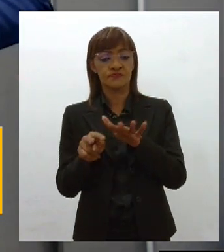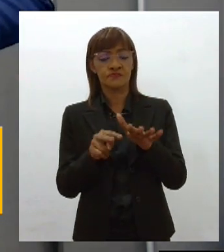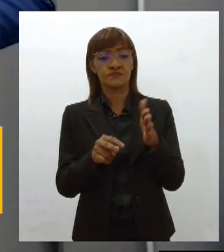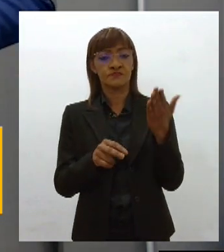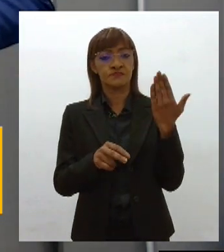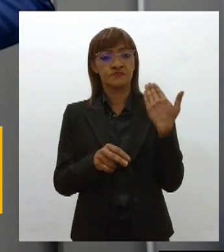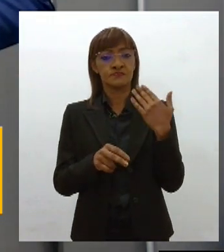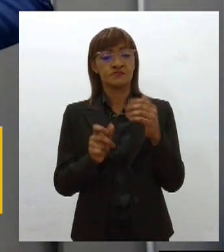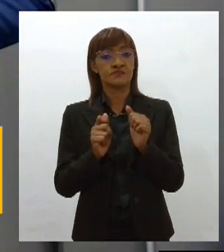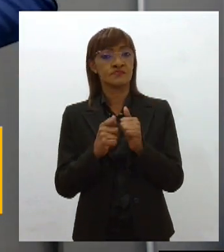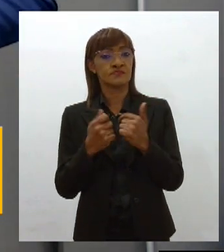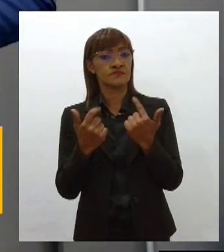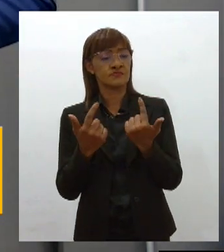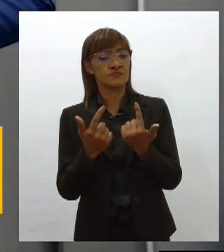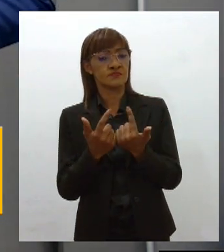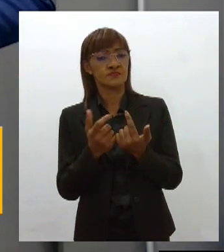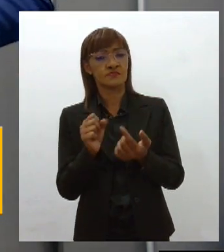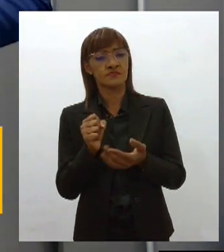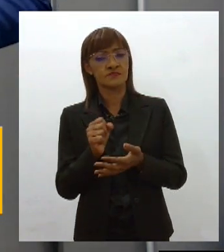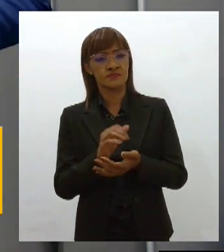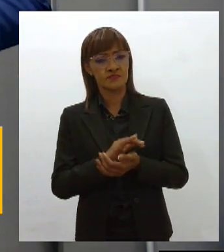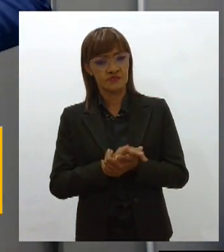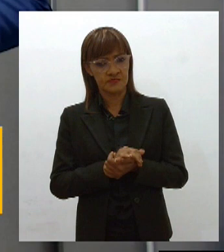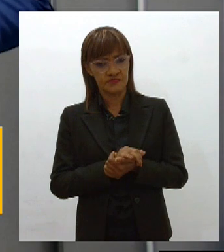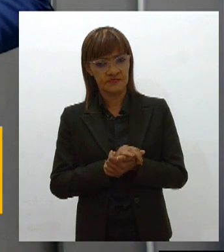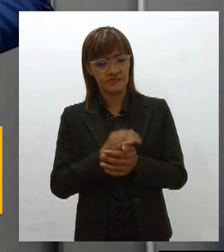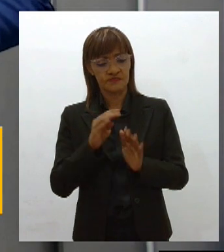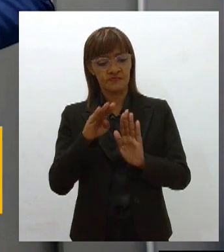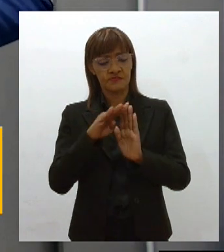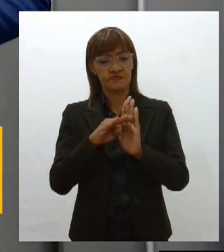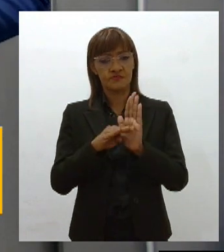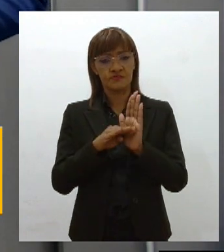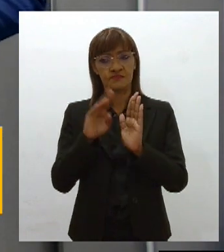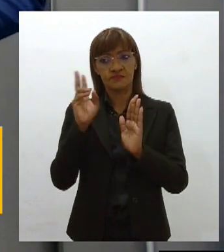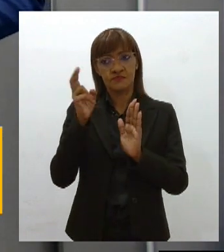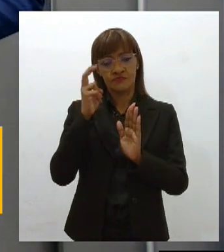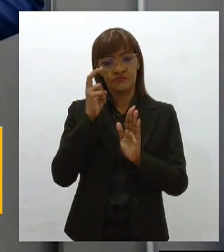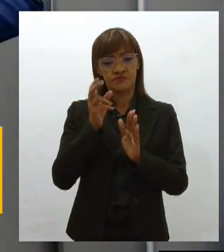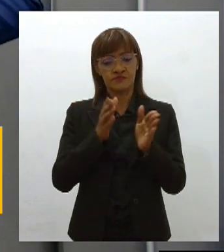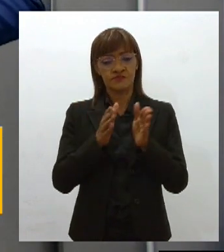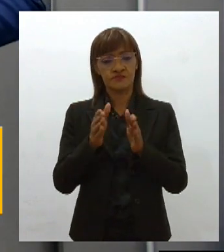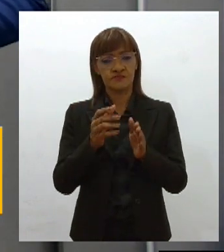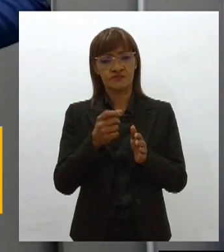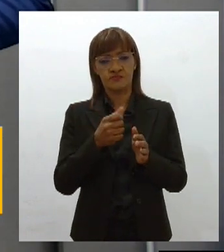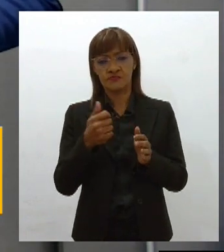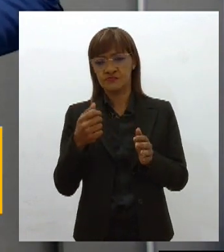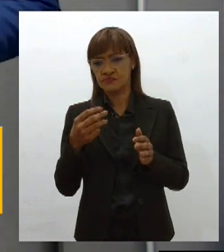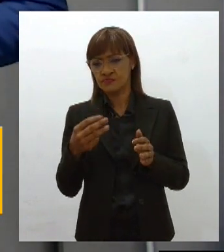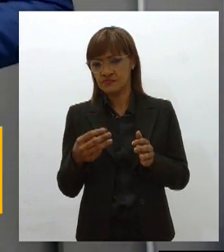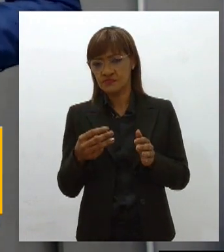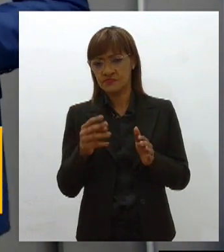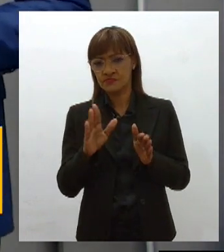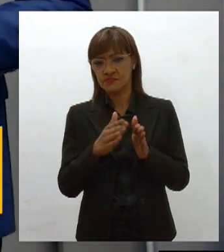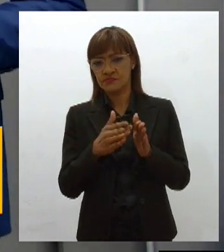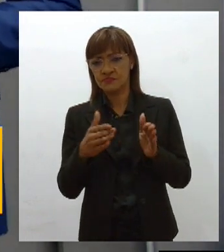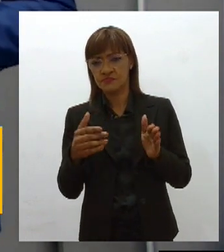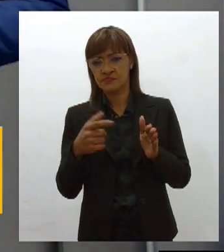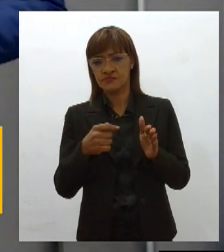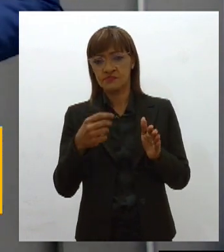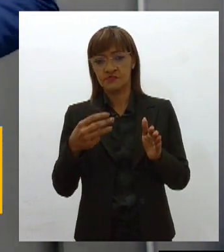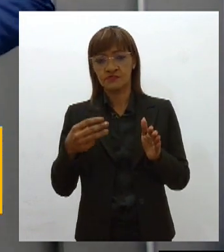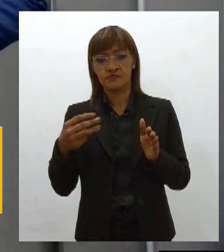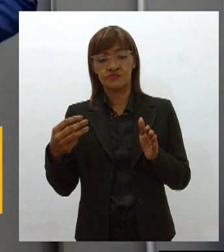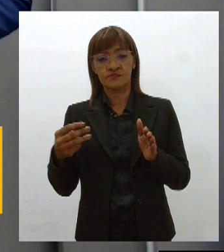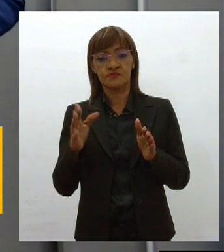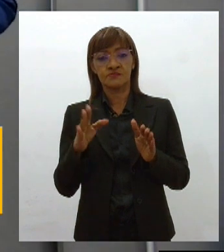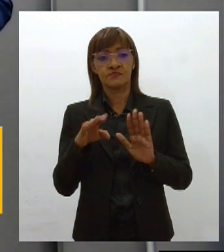Legislativa de Sergipe. O Plano Estadual de Cultura para o período 2023 a 2033, e o Programa de Registro de